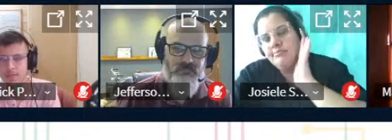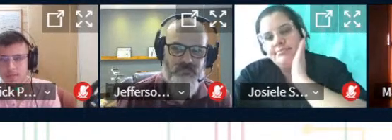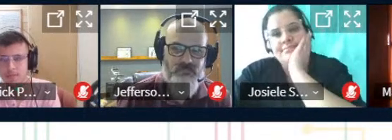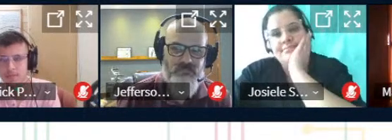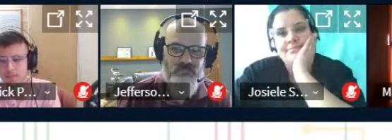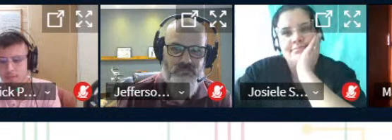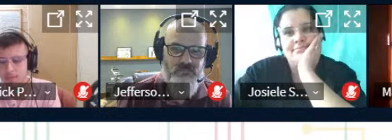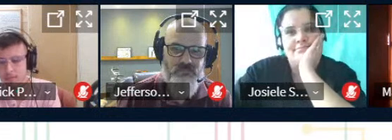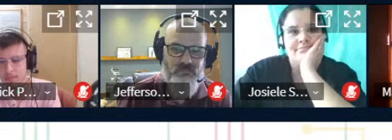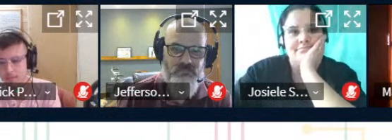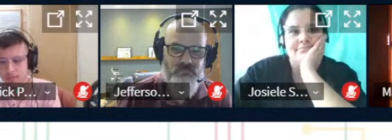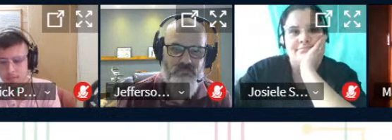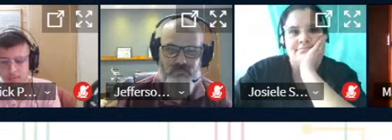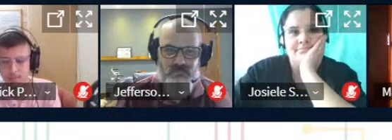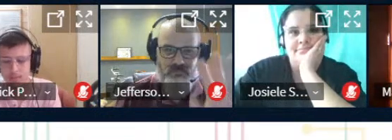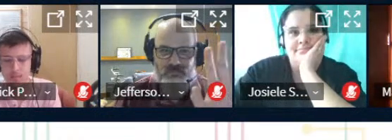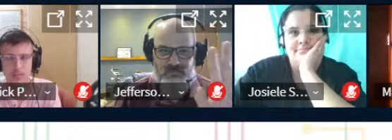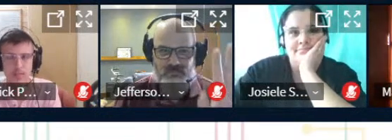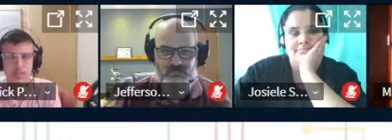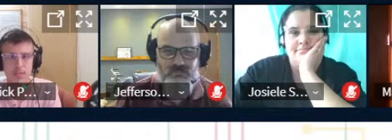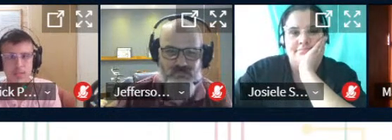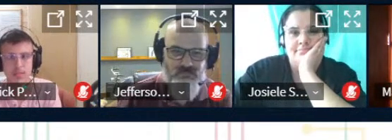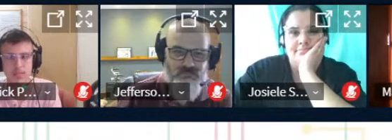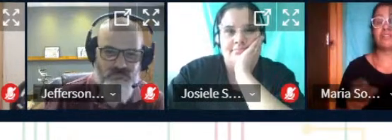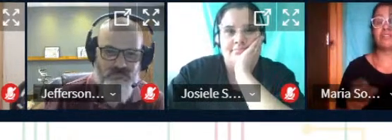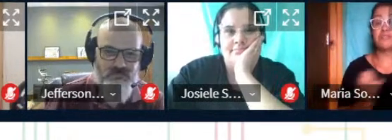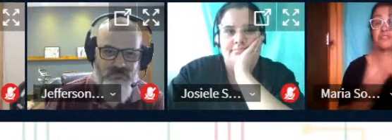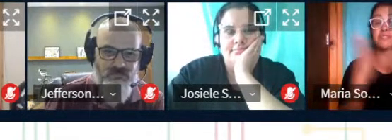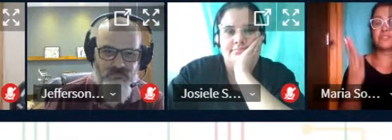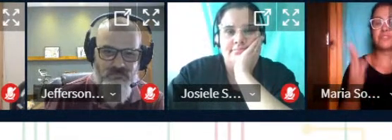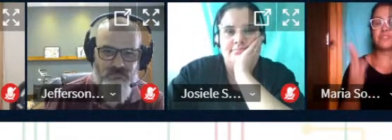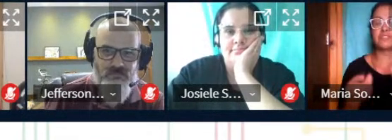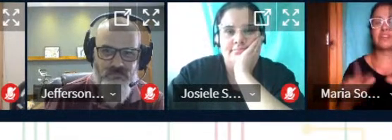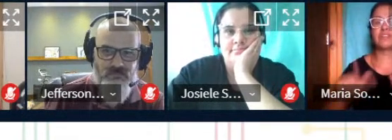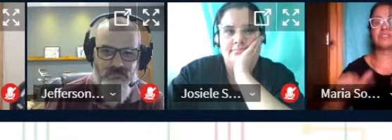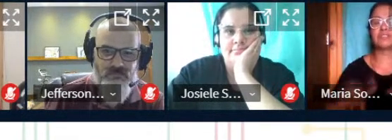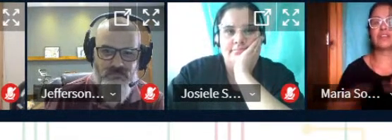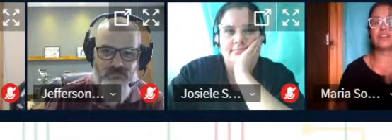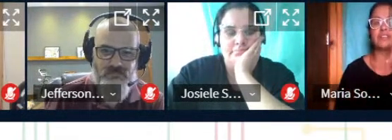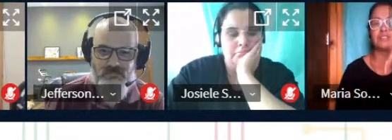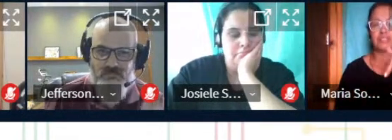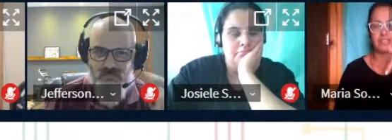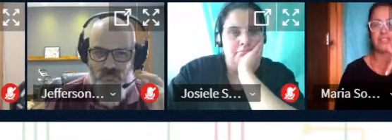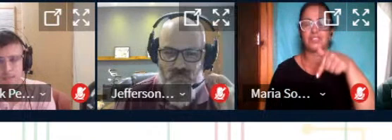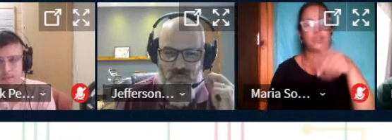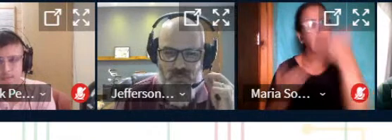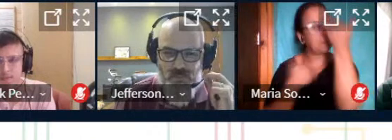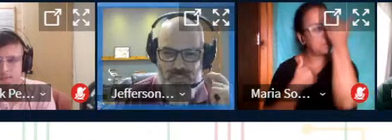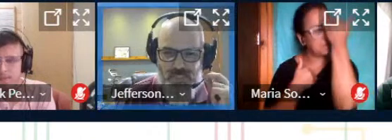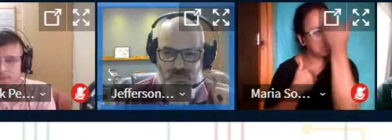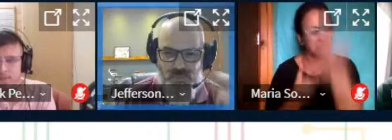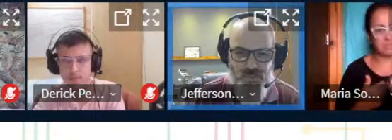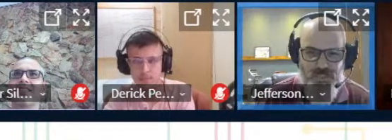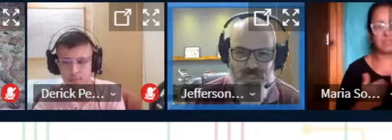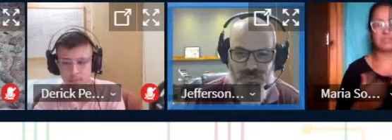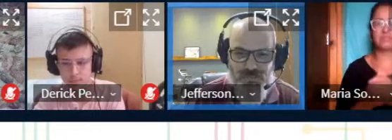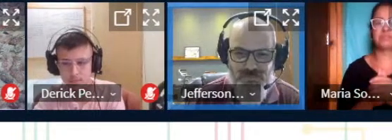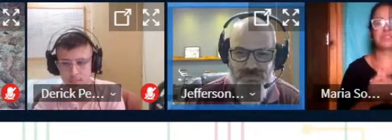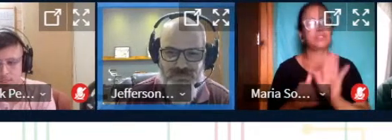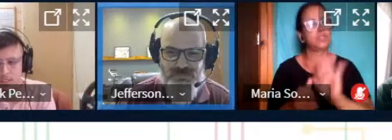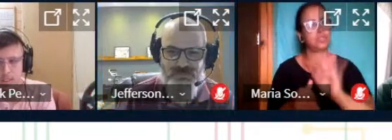atividades da tarde de hoje na sala 7 em específico bom dia a todos muito obrigada tchau tchau